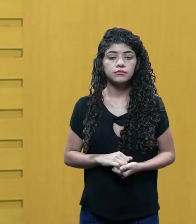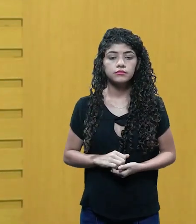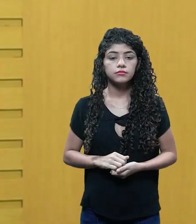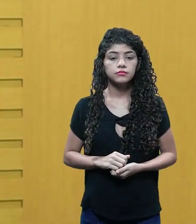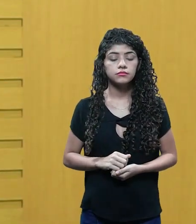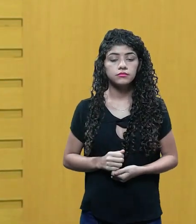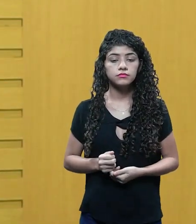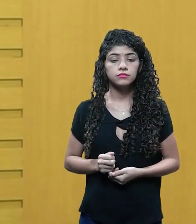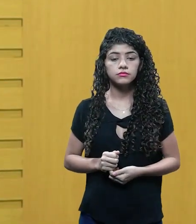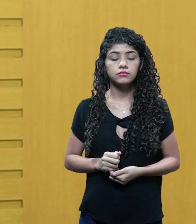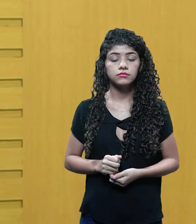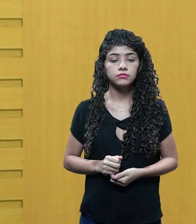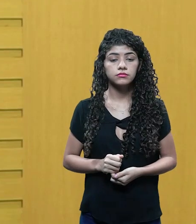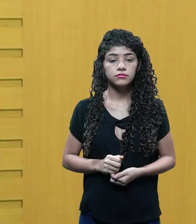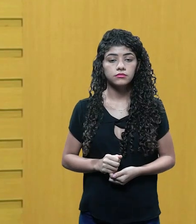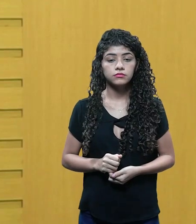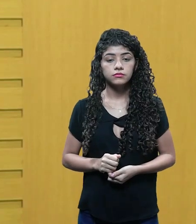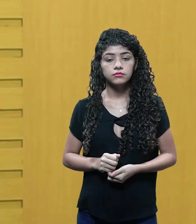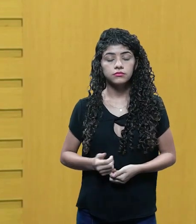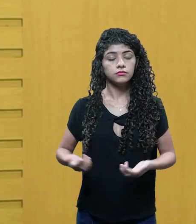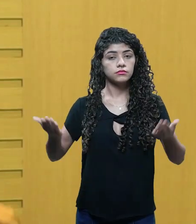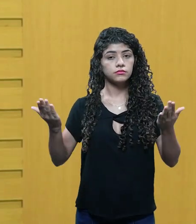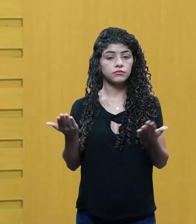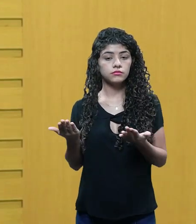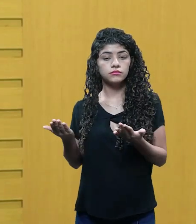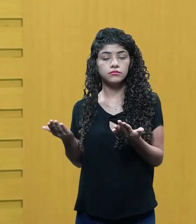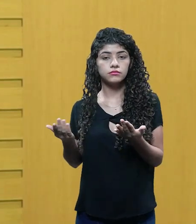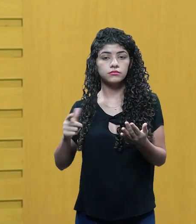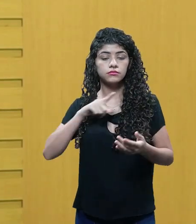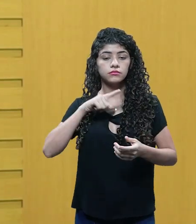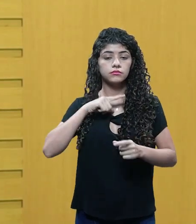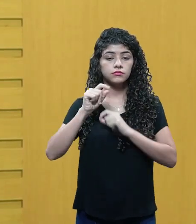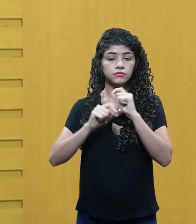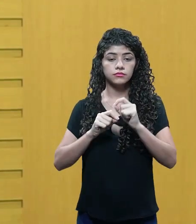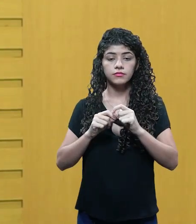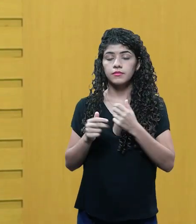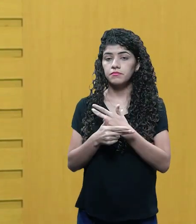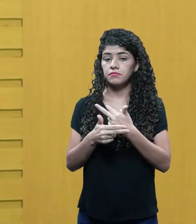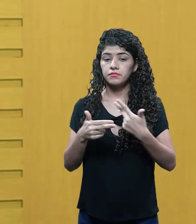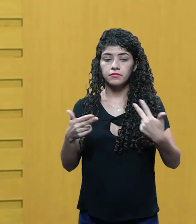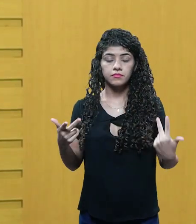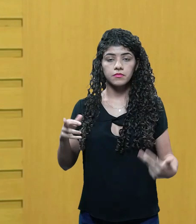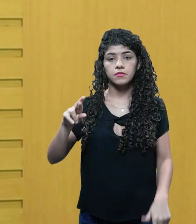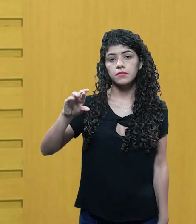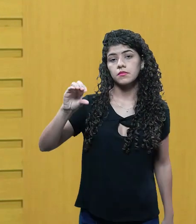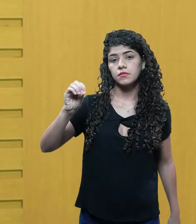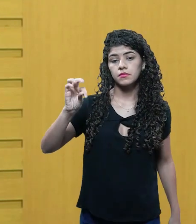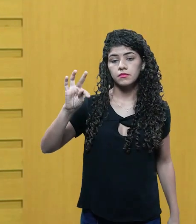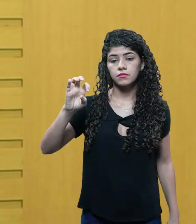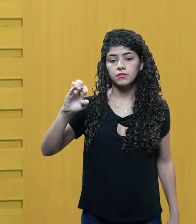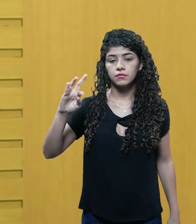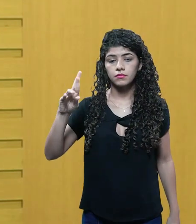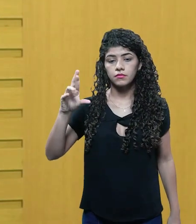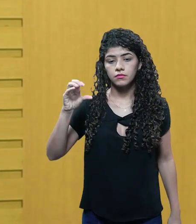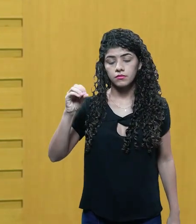comprar, o que que o mercado está mais propenso a procurar. Então, ultimamente, tem saído muitos roteiros e muito